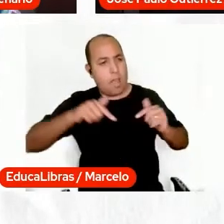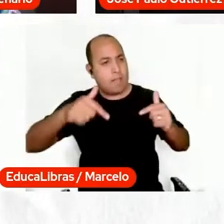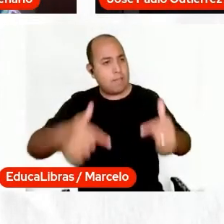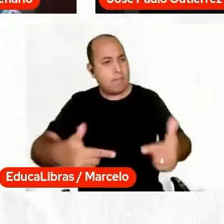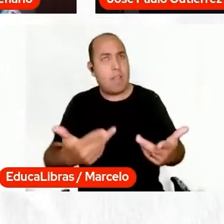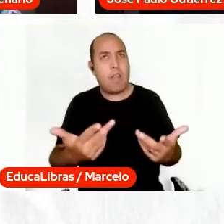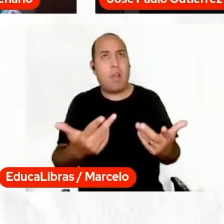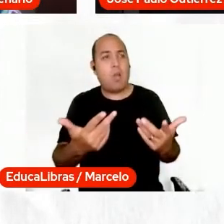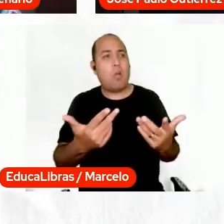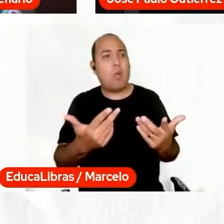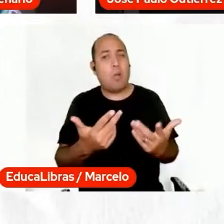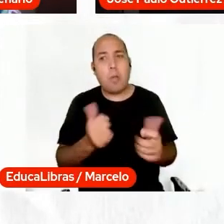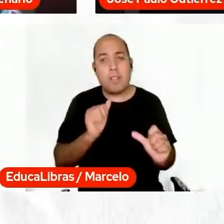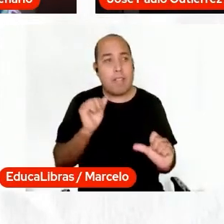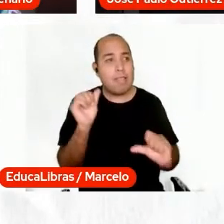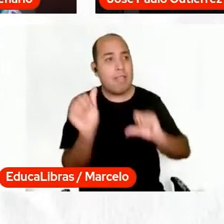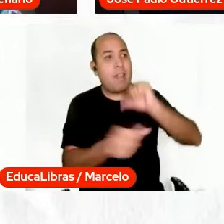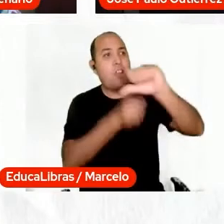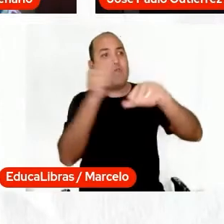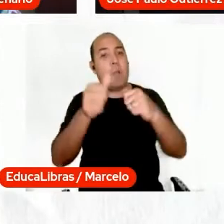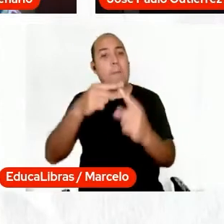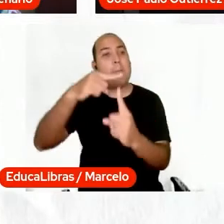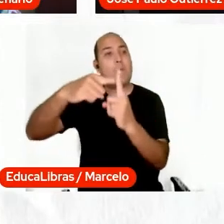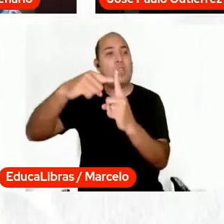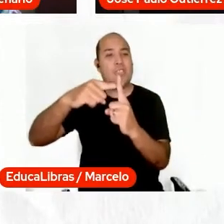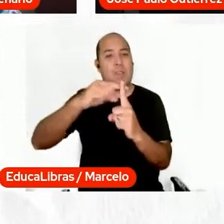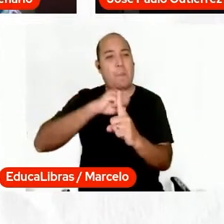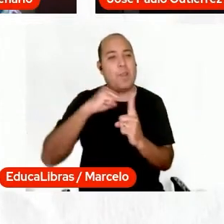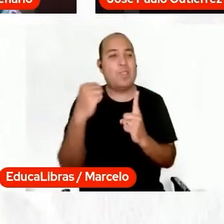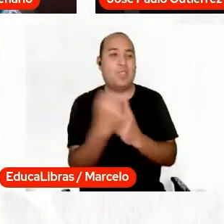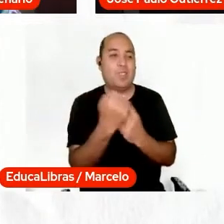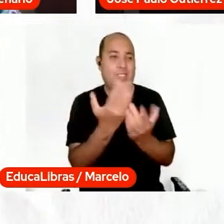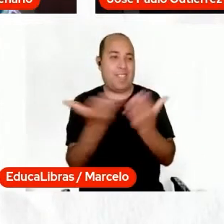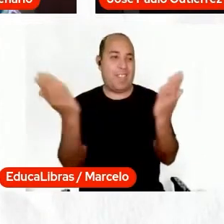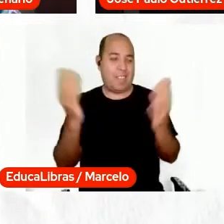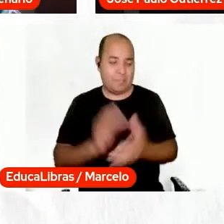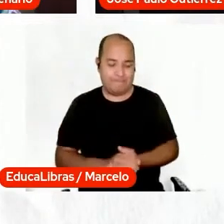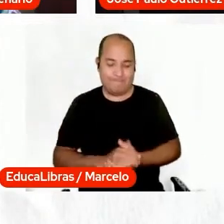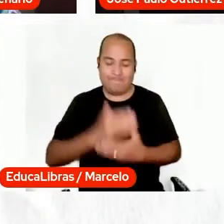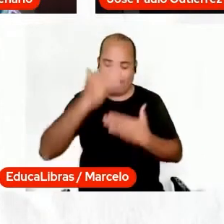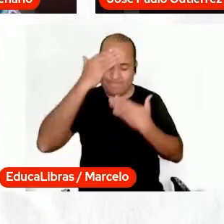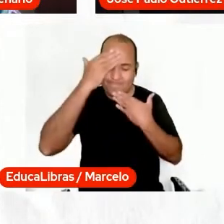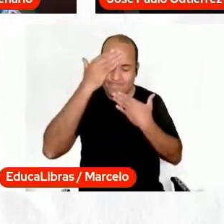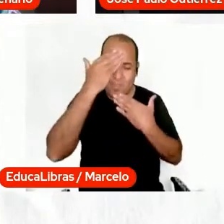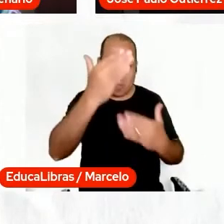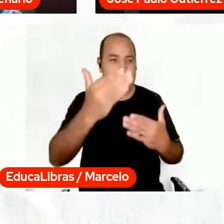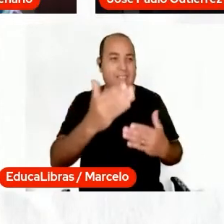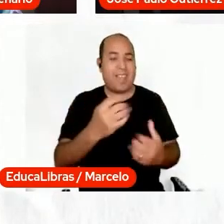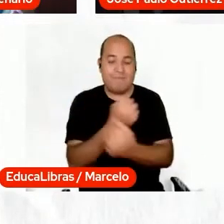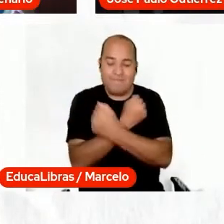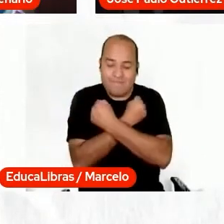transformações positivas para a nossa sociedade. Muito obrigado, um forte abraço.